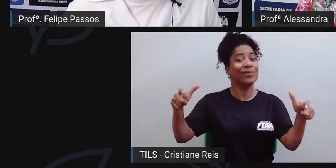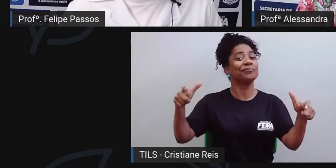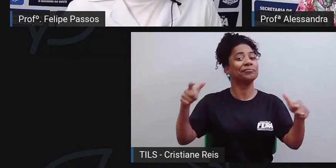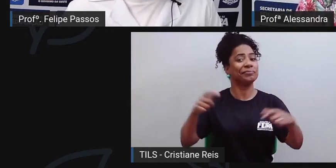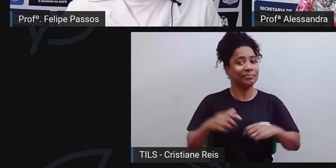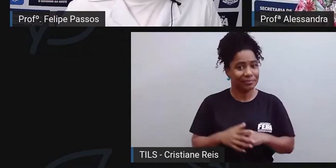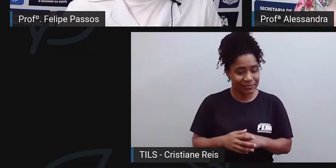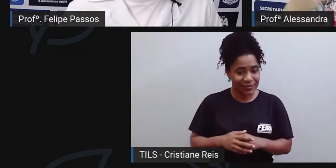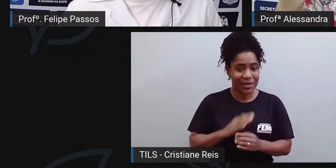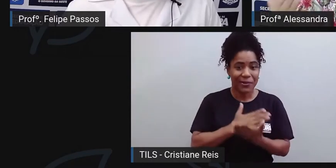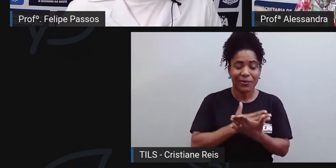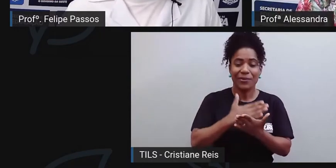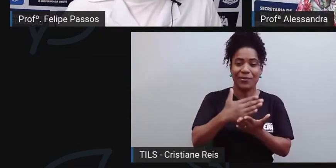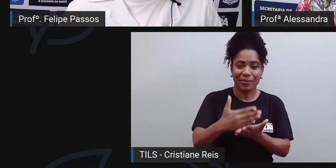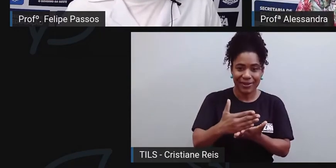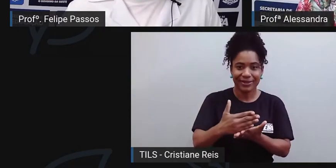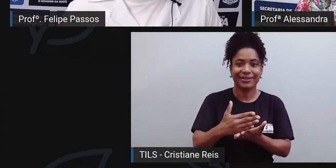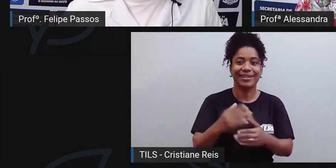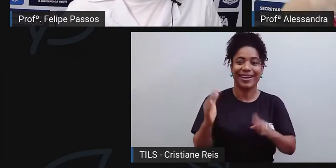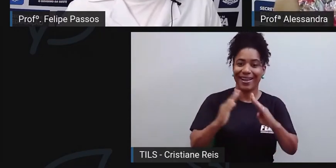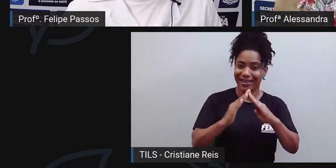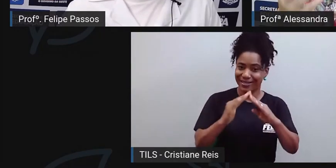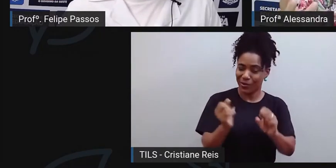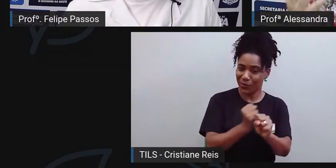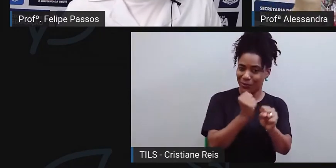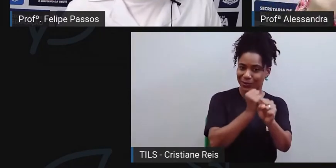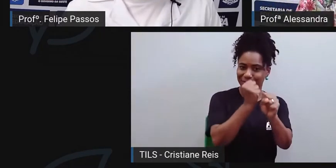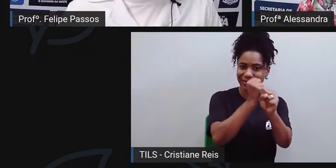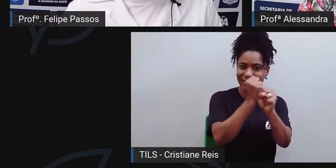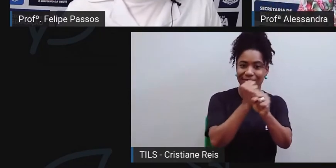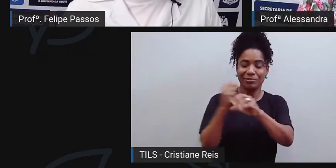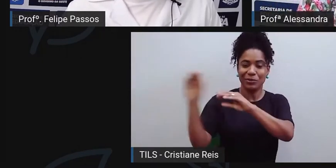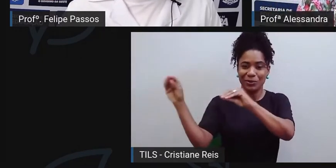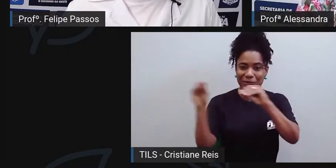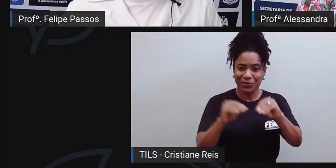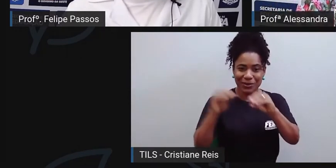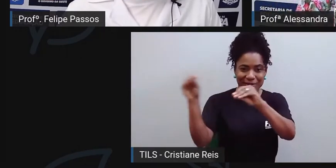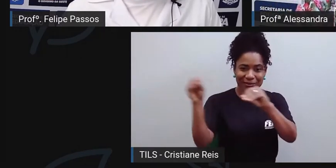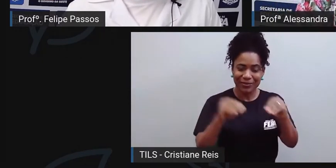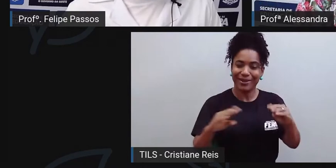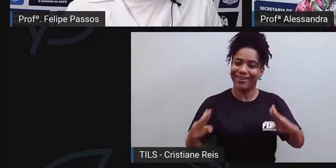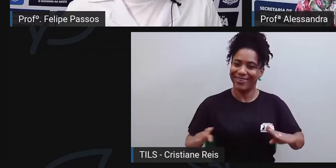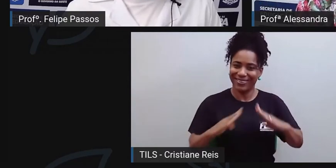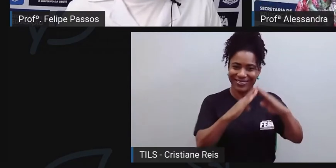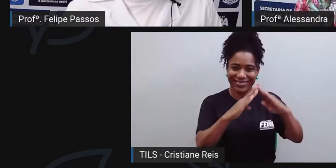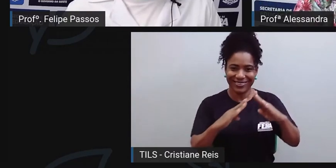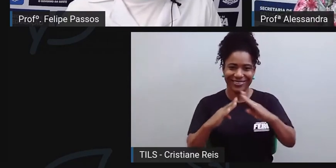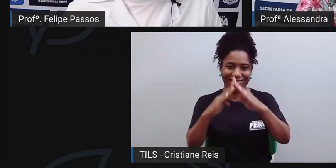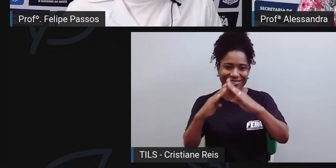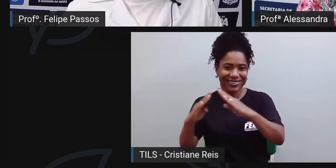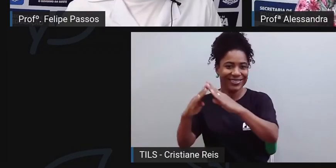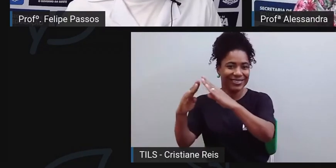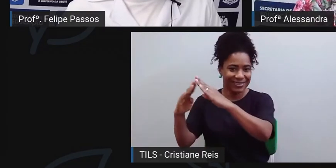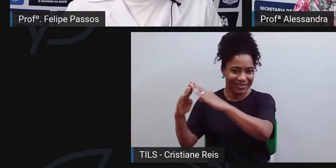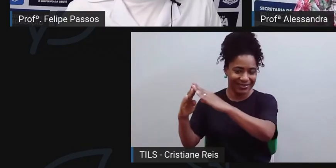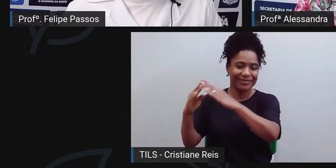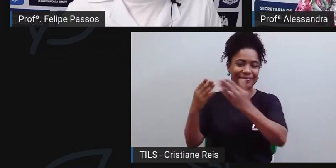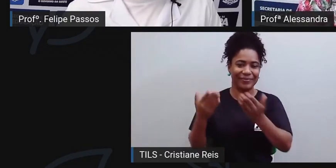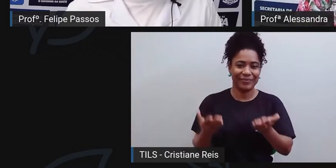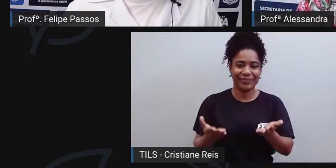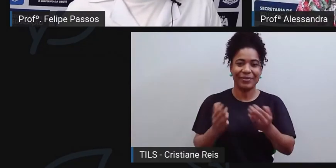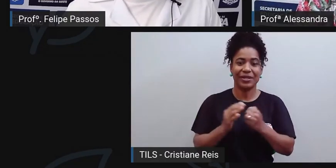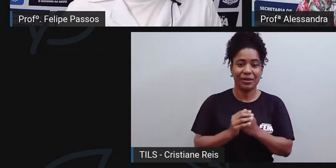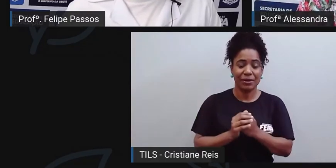começando um processo de construção de casas, pessoas vão vindo para aqui, por conta justamente dessas